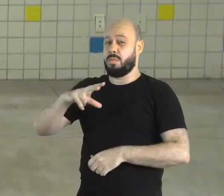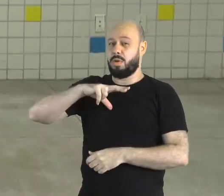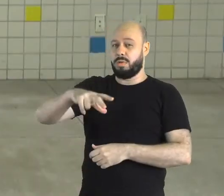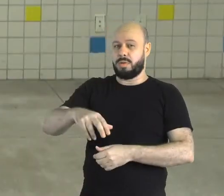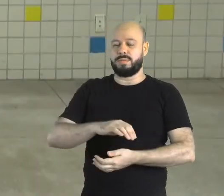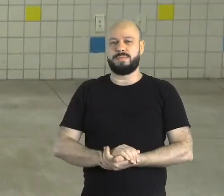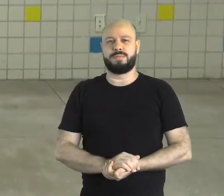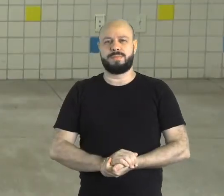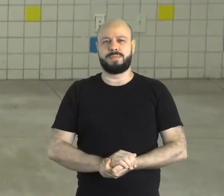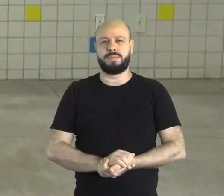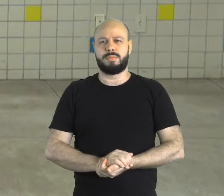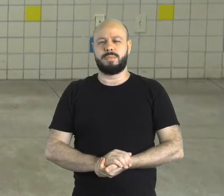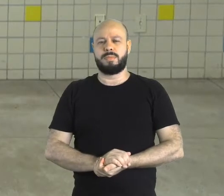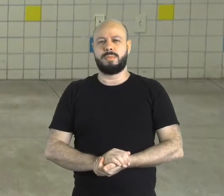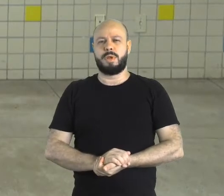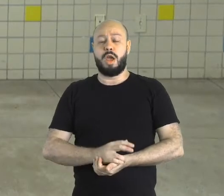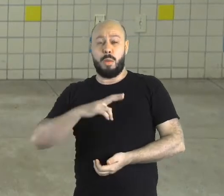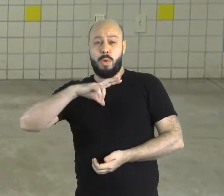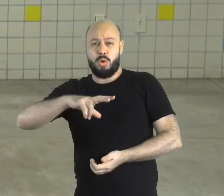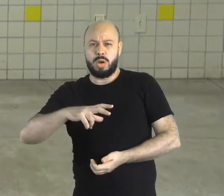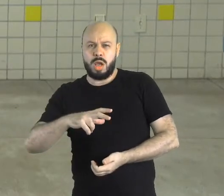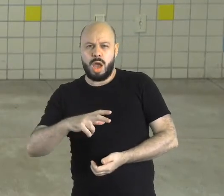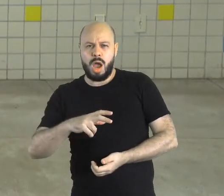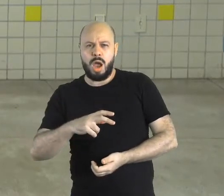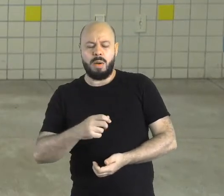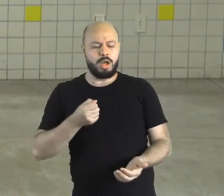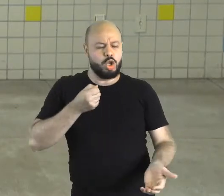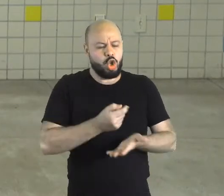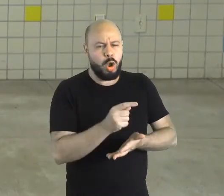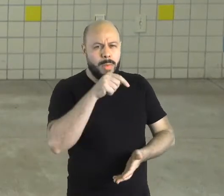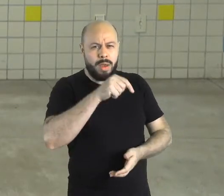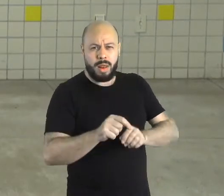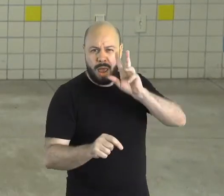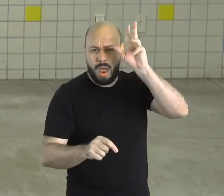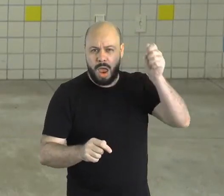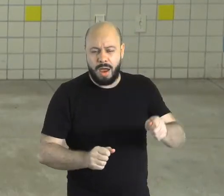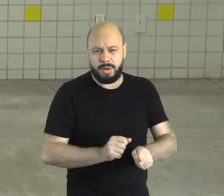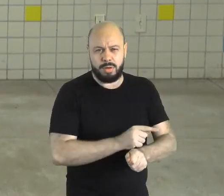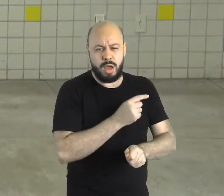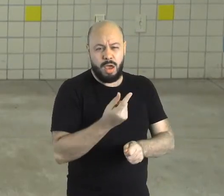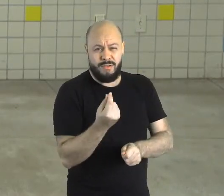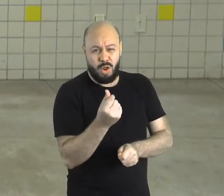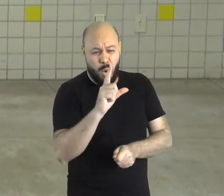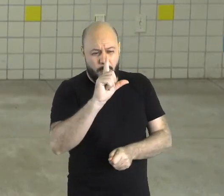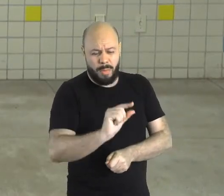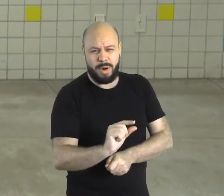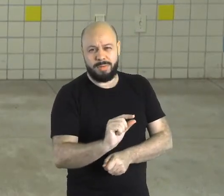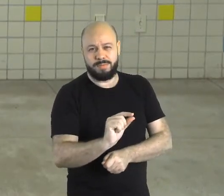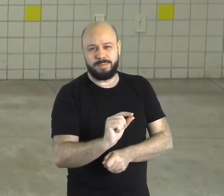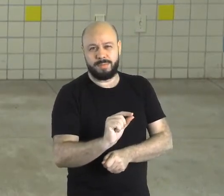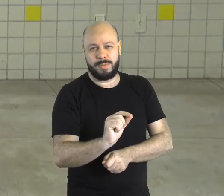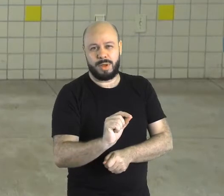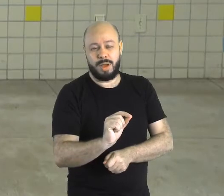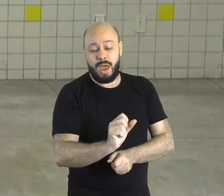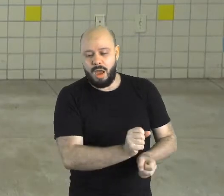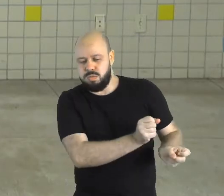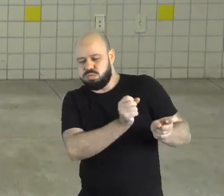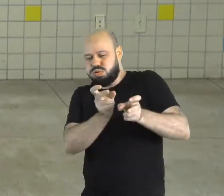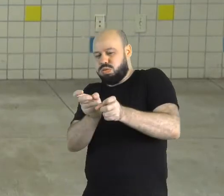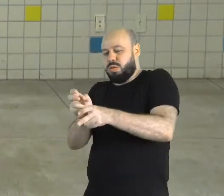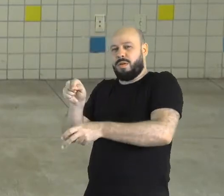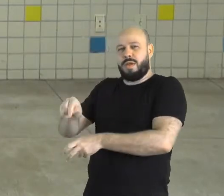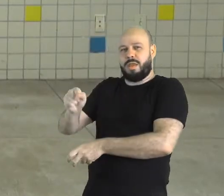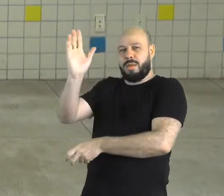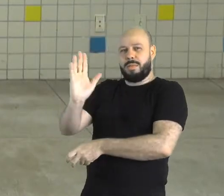Bom, Portugal, então, ele comprava um escravo na África pelo preço muito baixo, e ele vendia